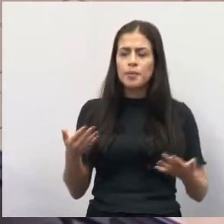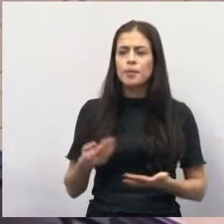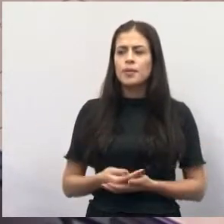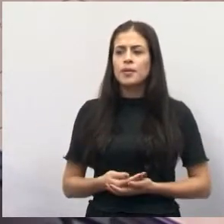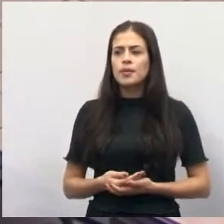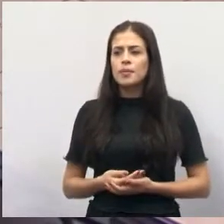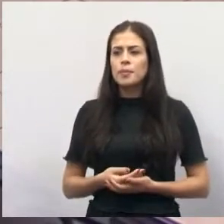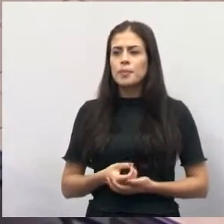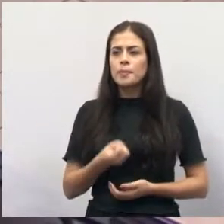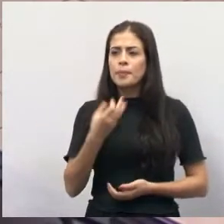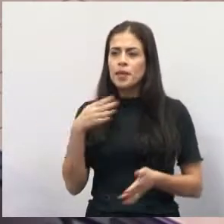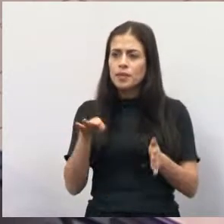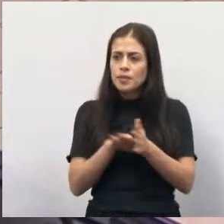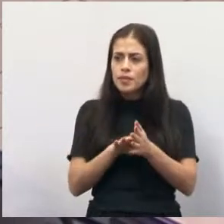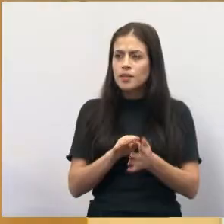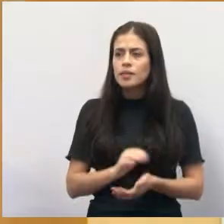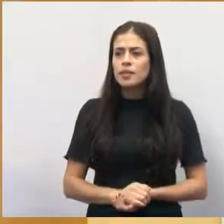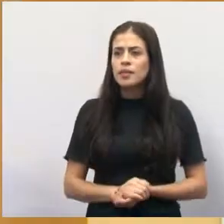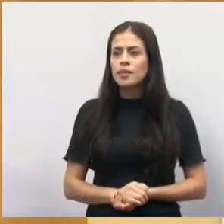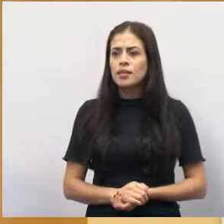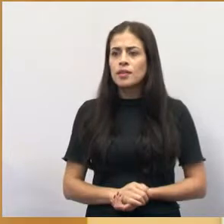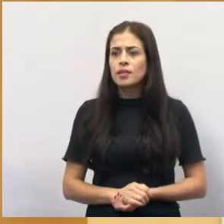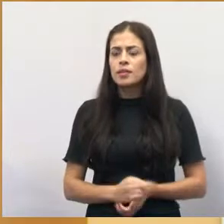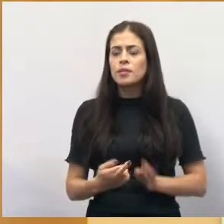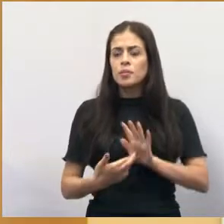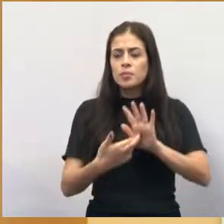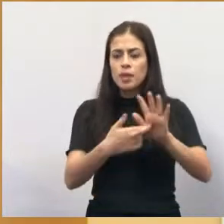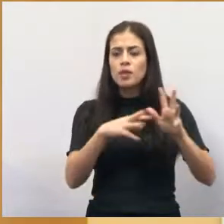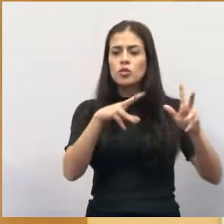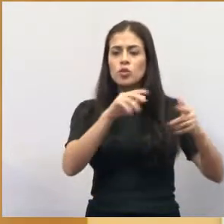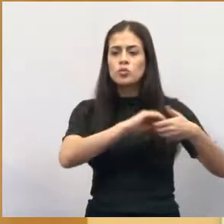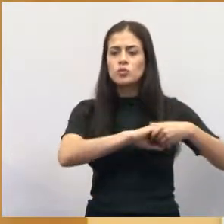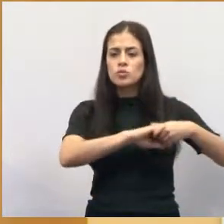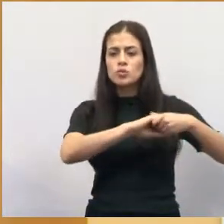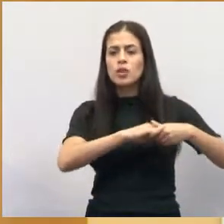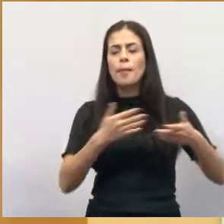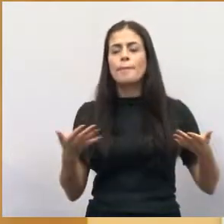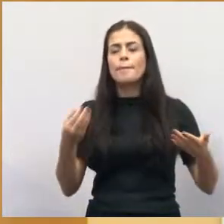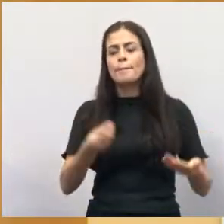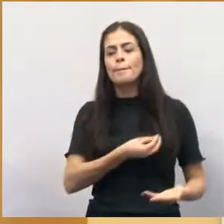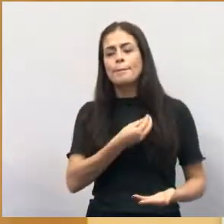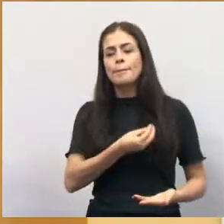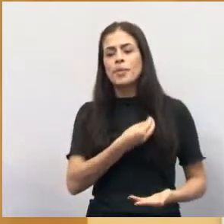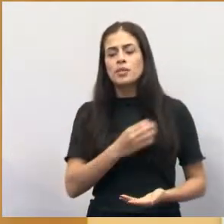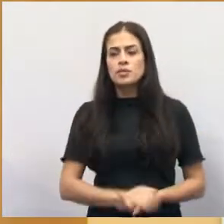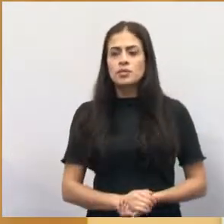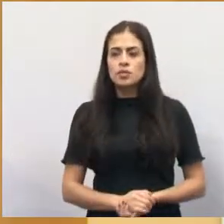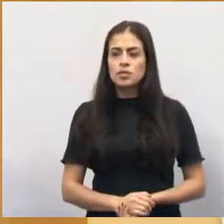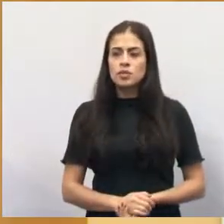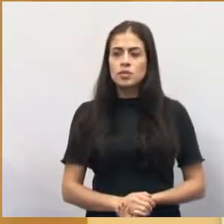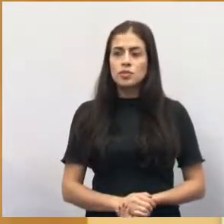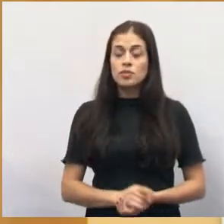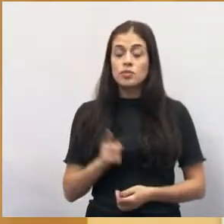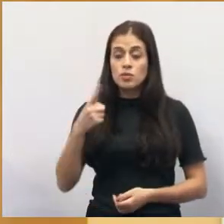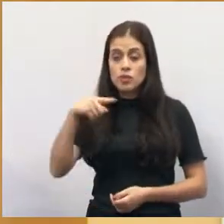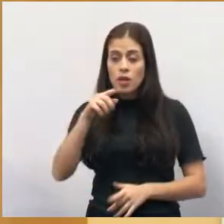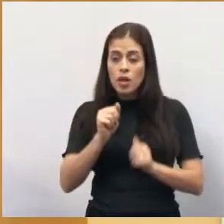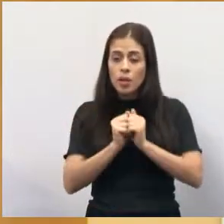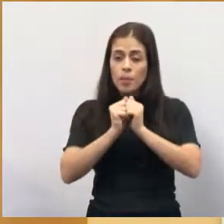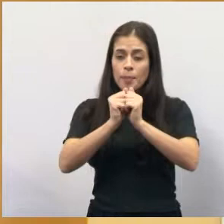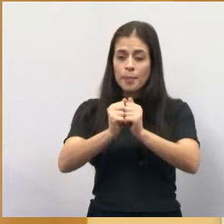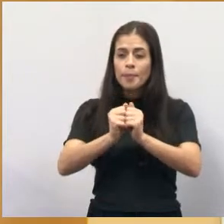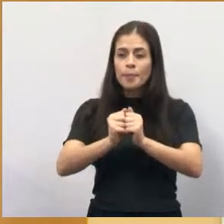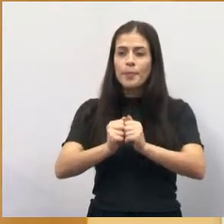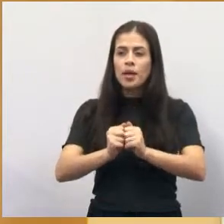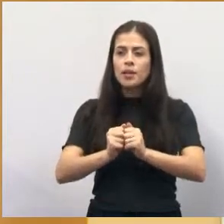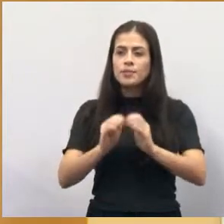seja bem-vinda, seu nome eu cumprimento os demais aqui presentes, quero cumprimentar também você que nos acompanha e de casa, e